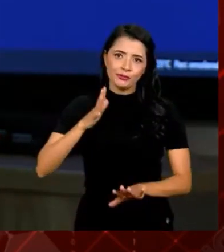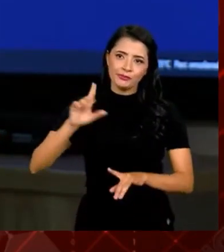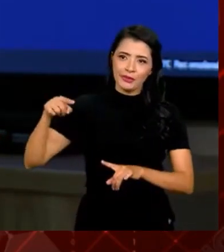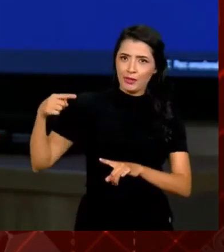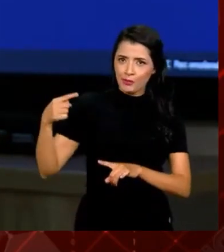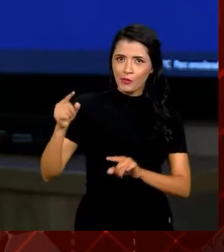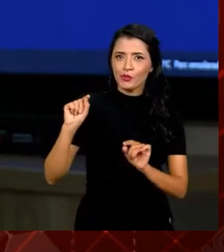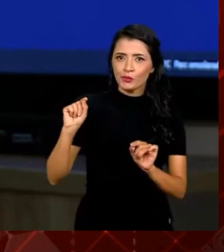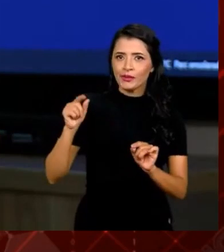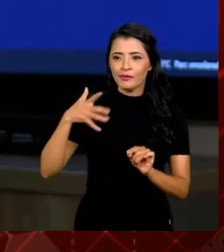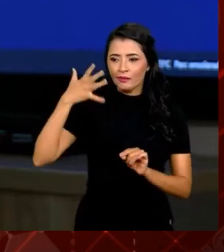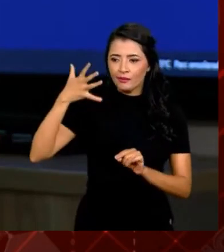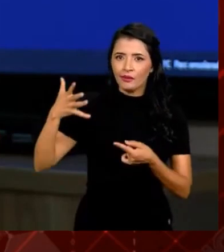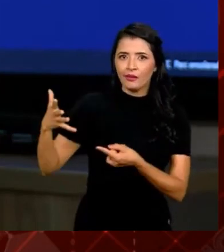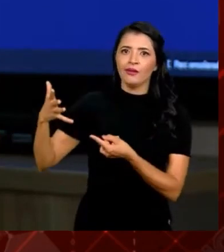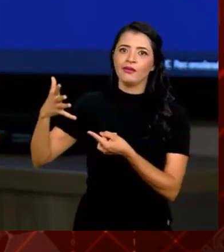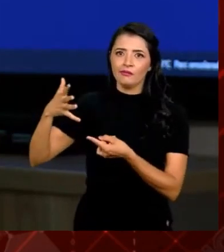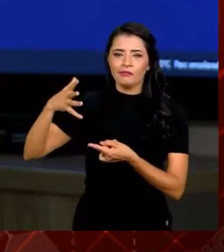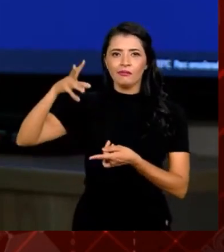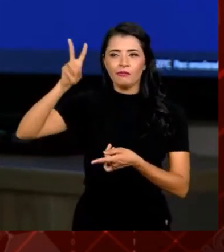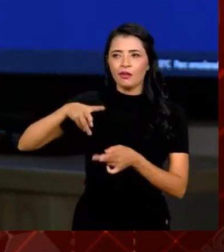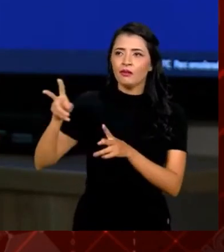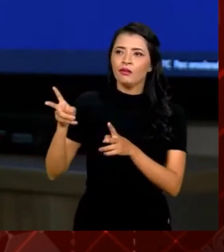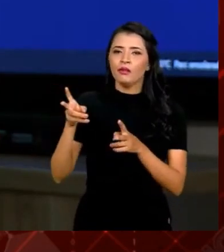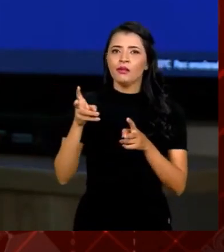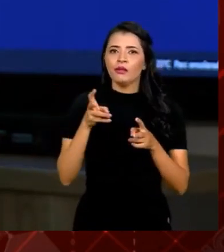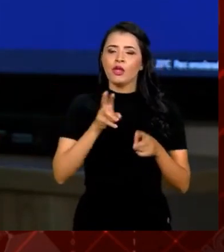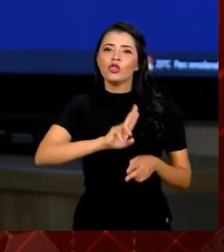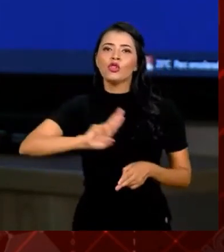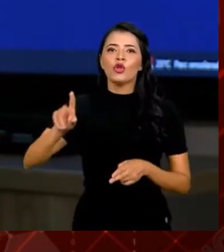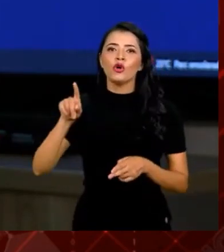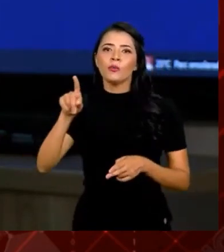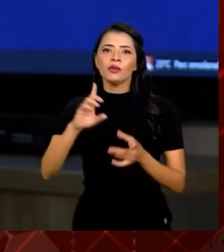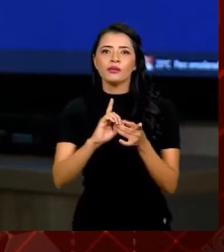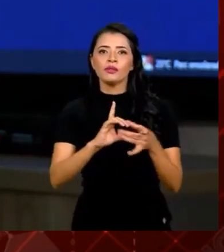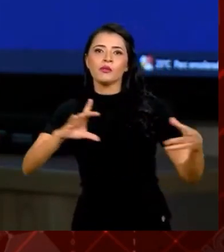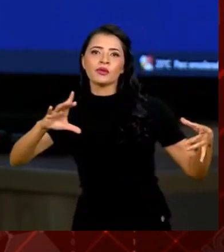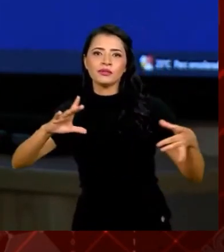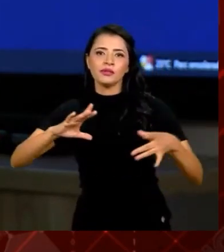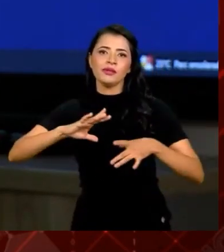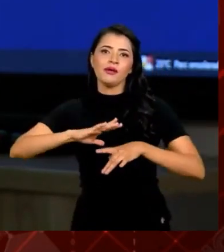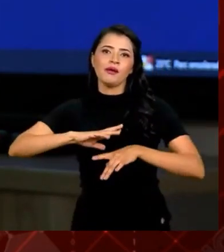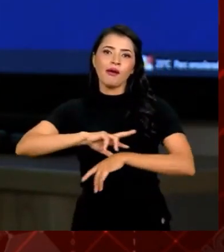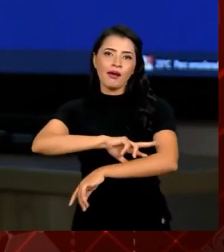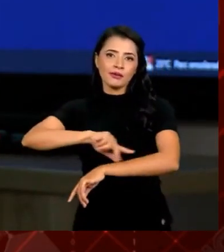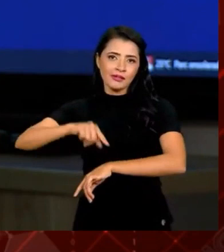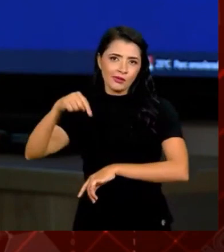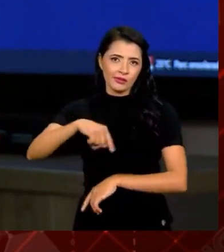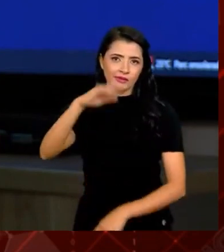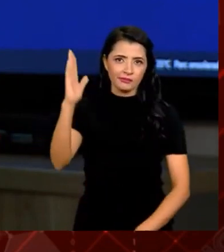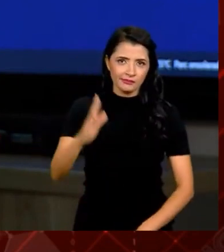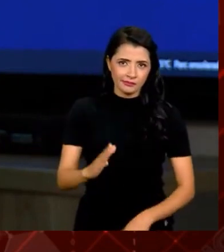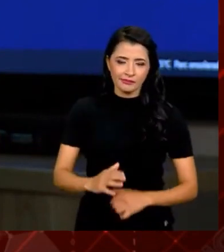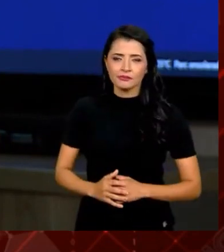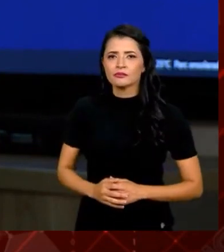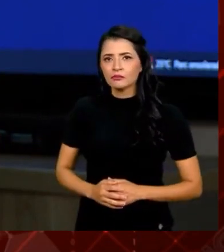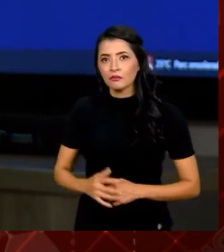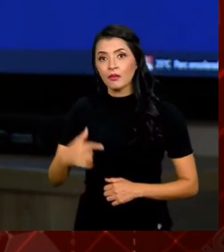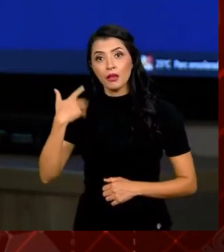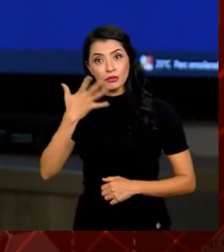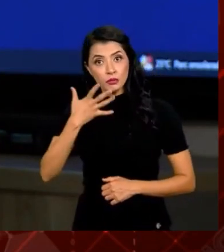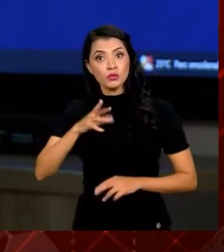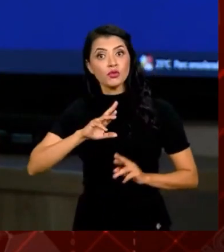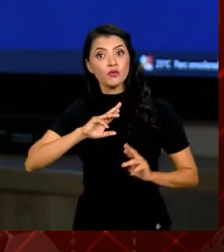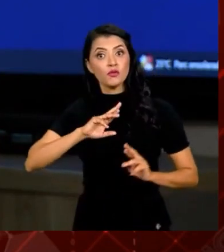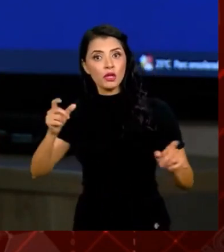vai ser lido e vai ser apelidado de democracia racial no Brasil. Nós temos um discurso diferente